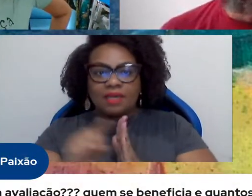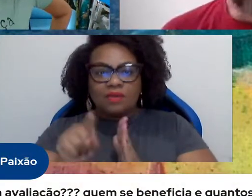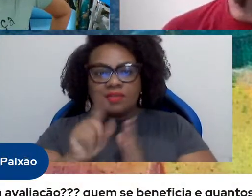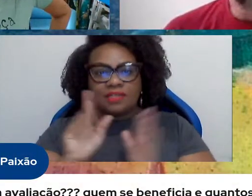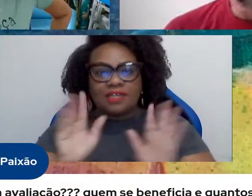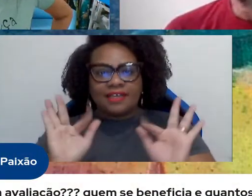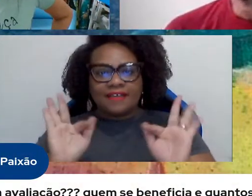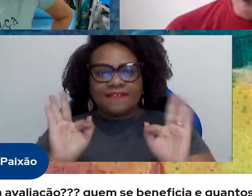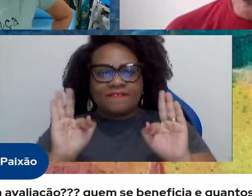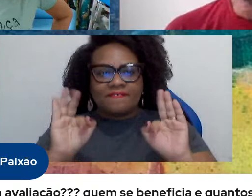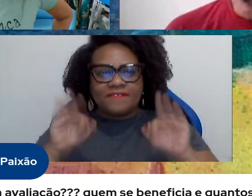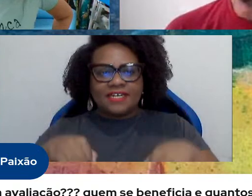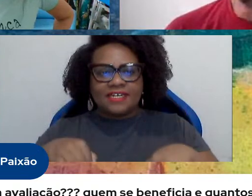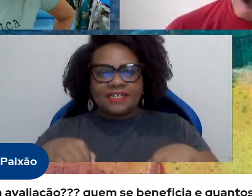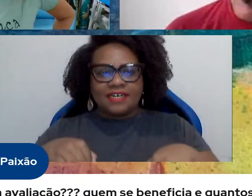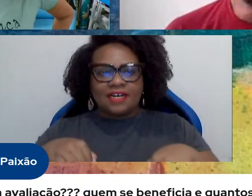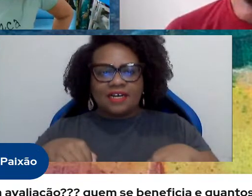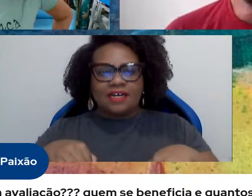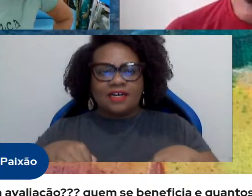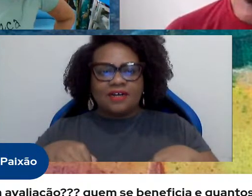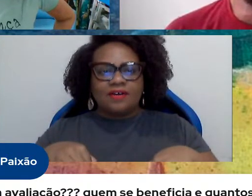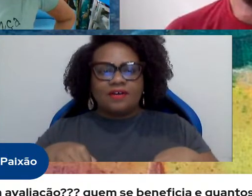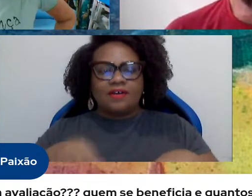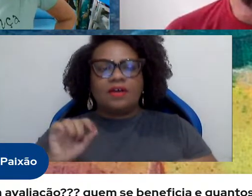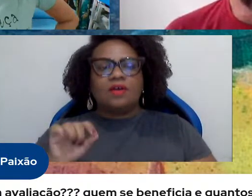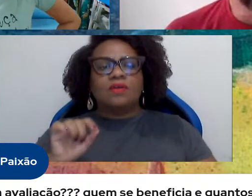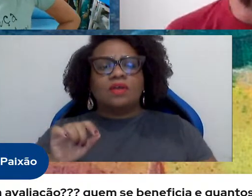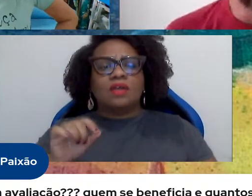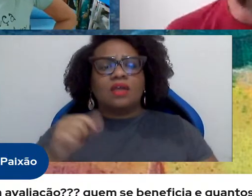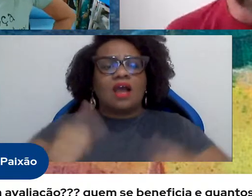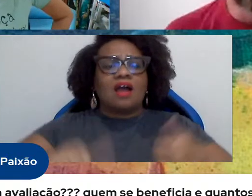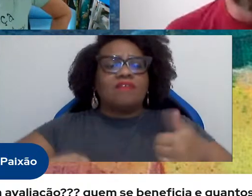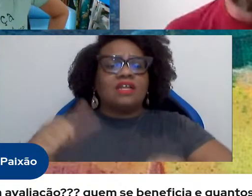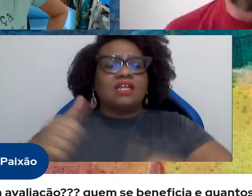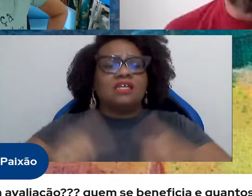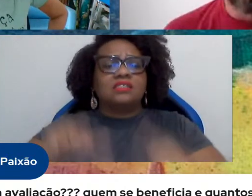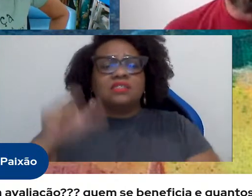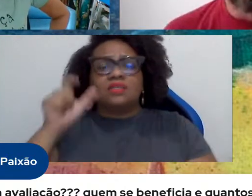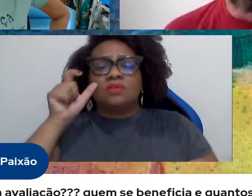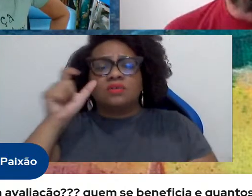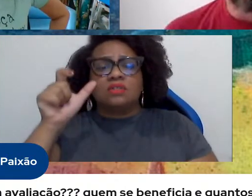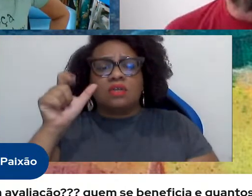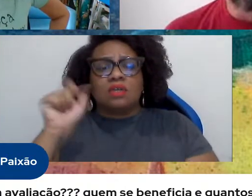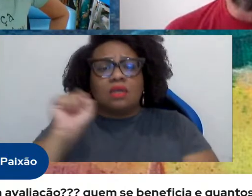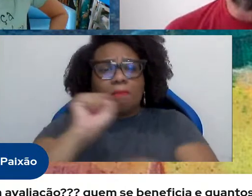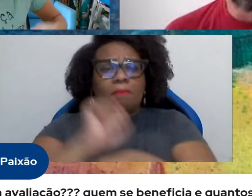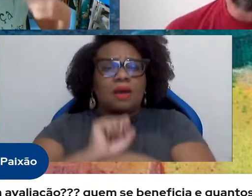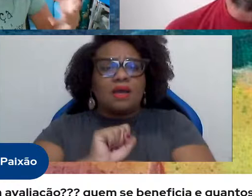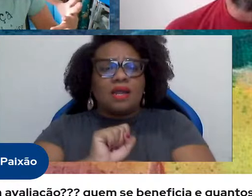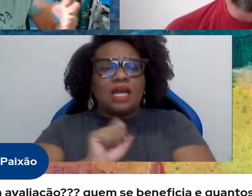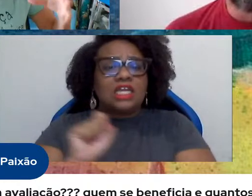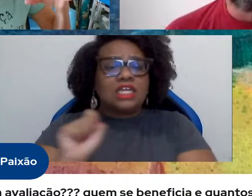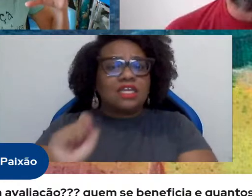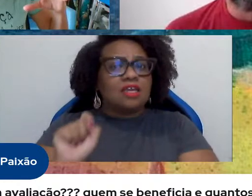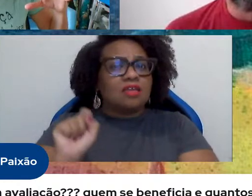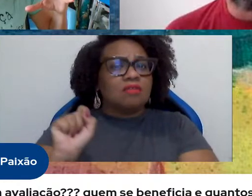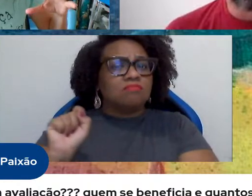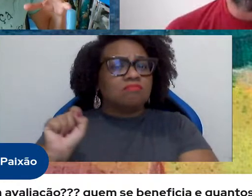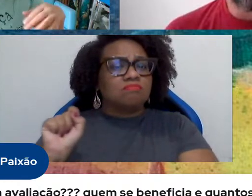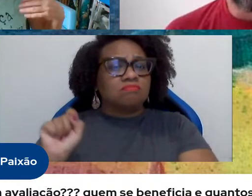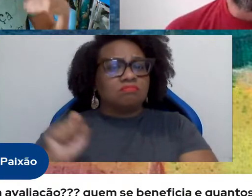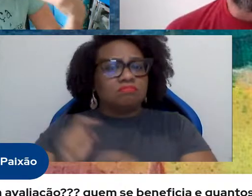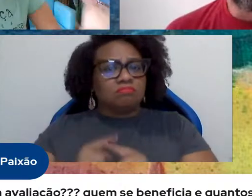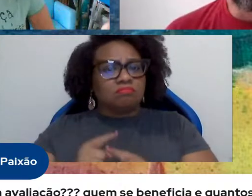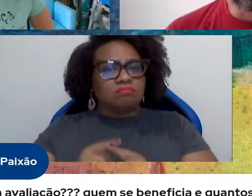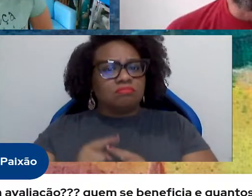aqui, que é isso, olha, essa, quem interessa para a avaliação? Que a gente tem ouvido muito também que a CAPES não está